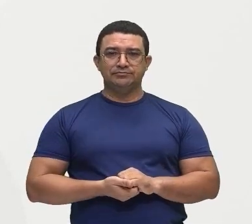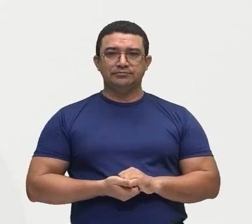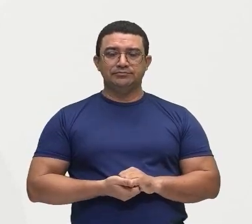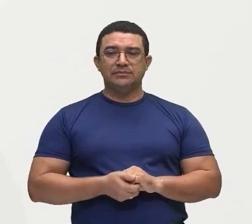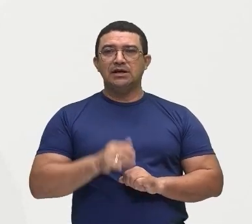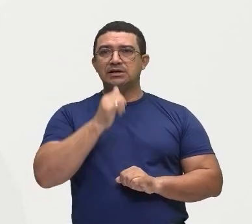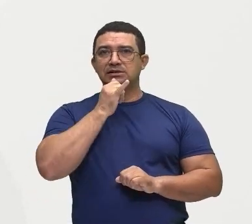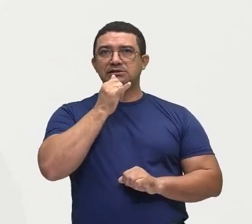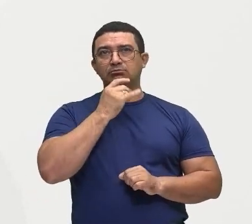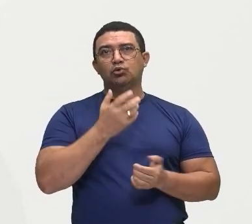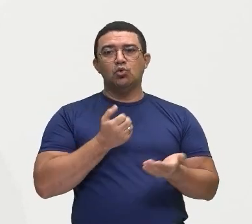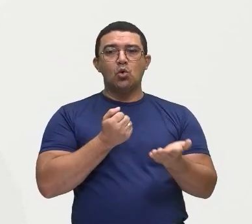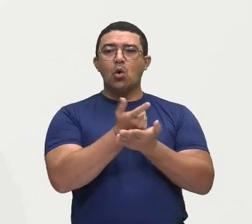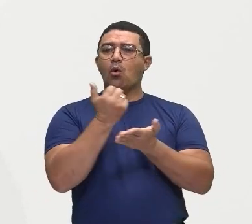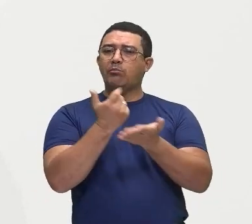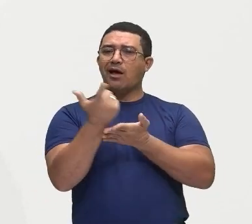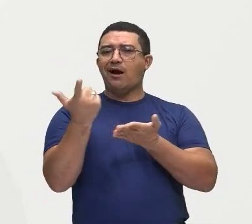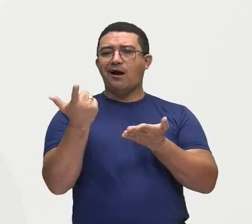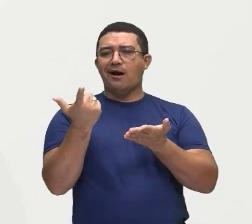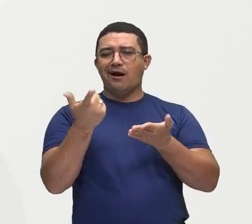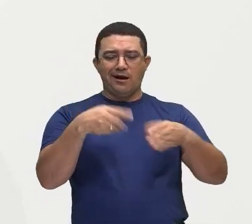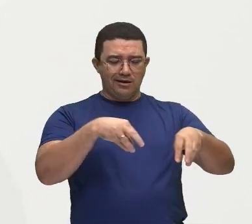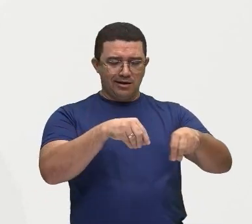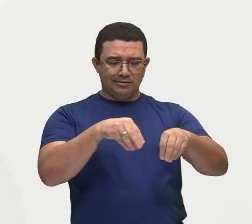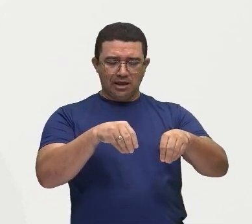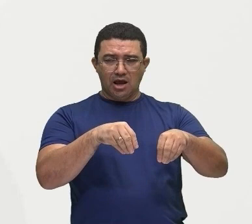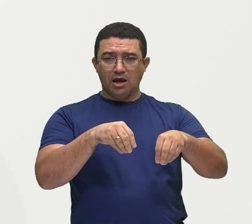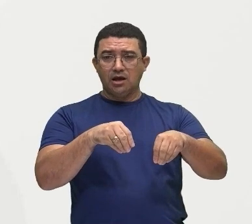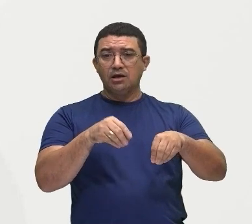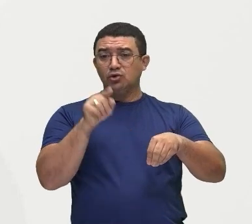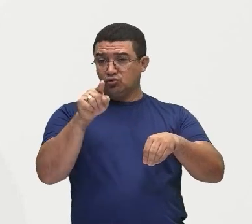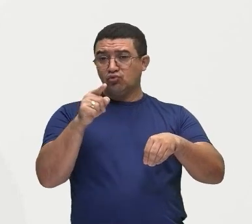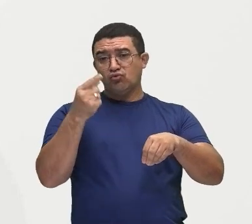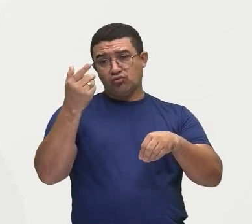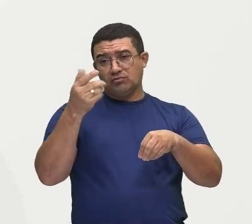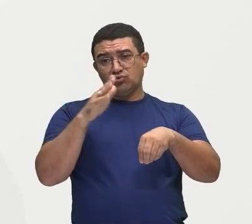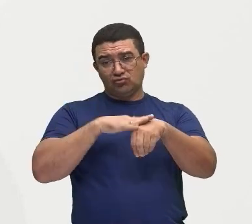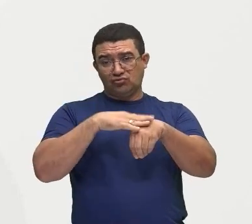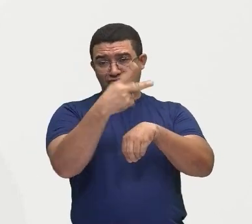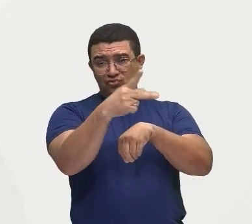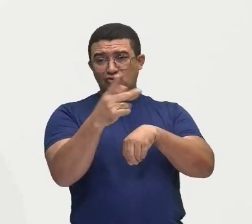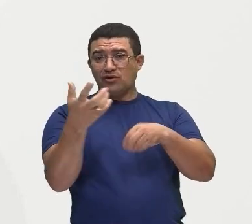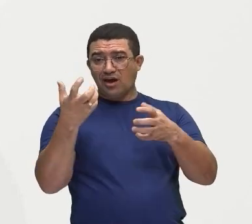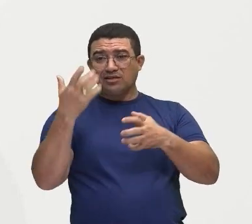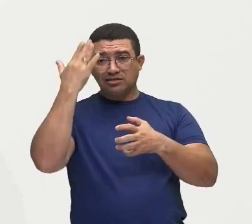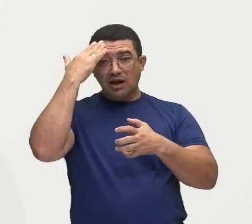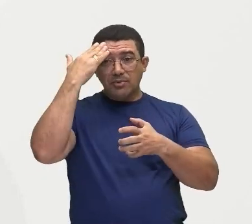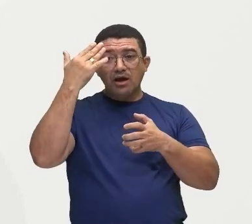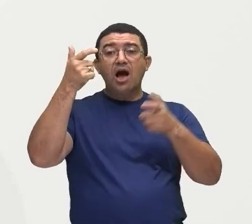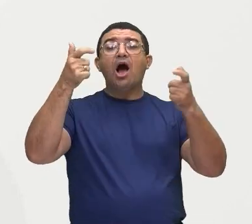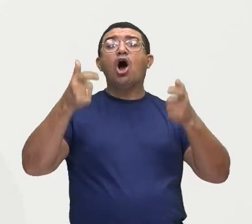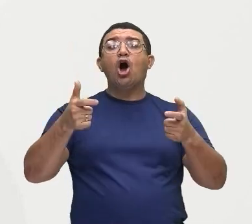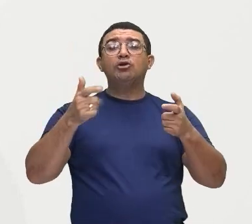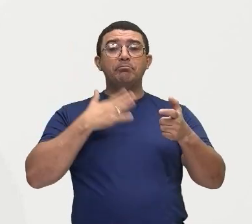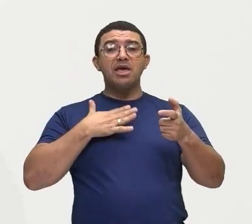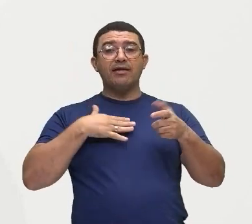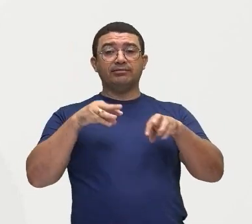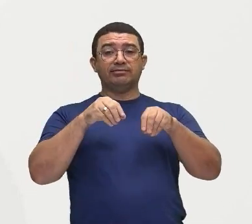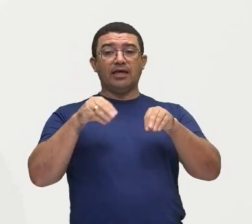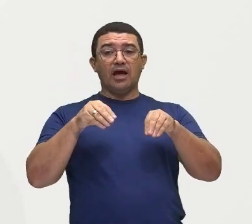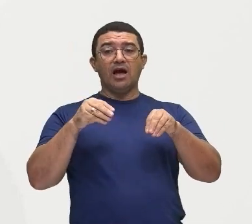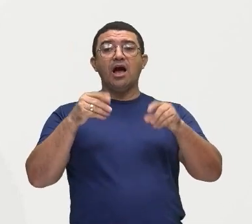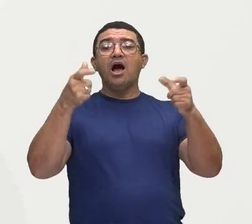por exemplo, comprar uma terra, você vai querer saber a localização. Por quê? A localização, ela vai te